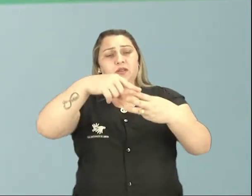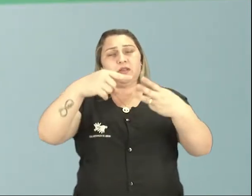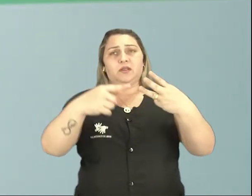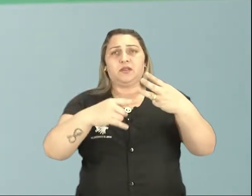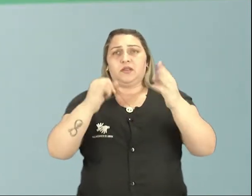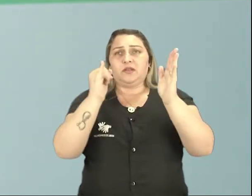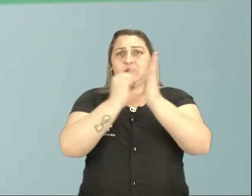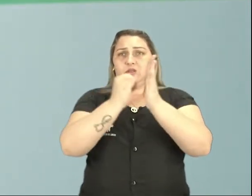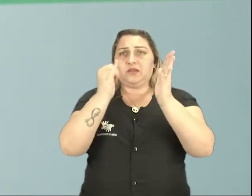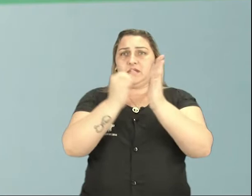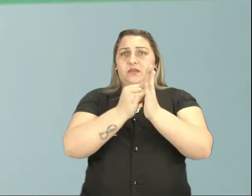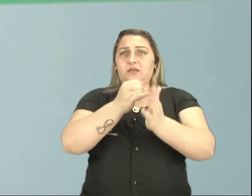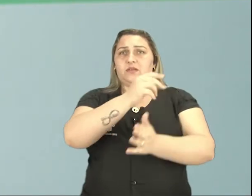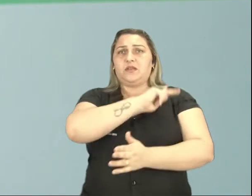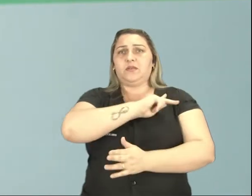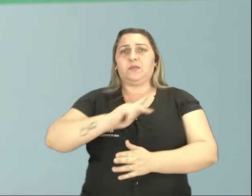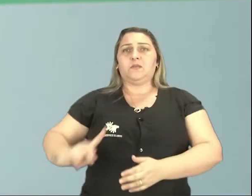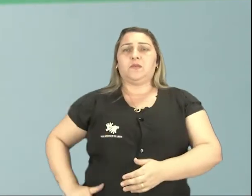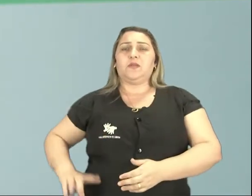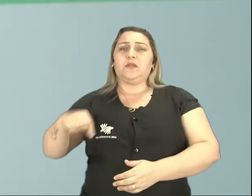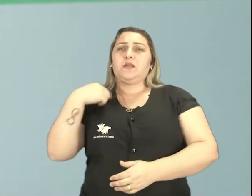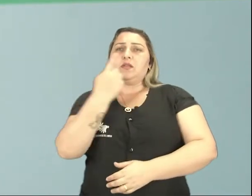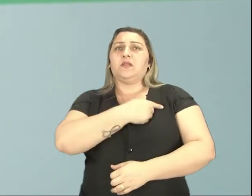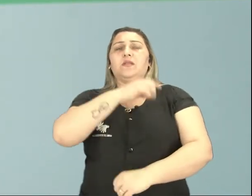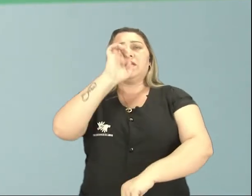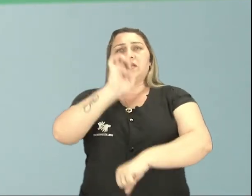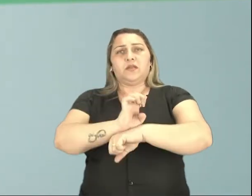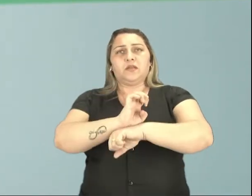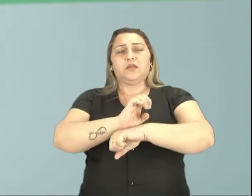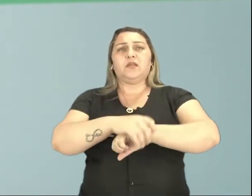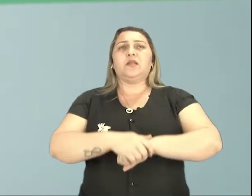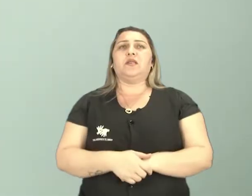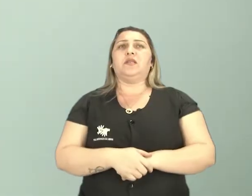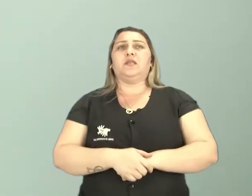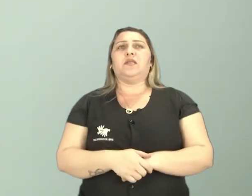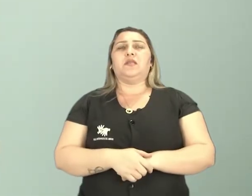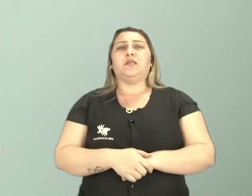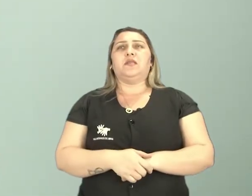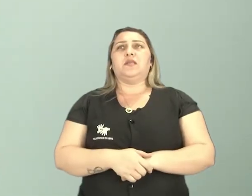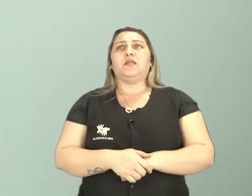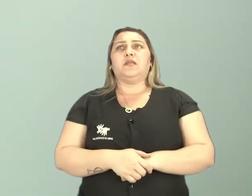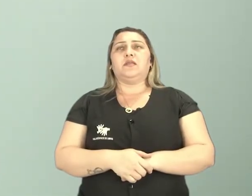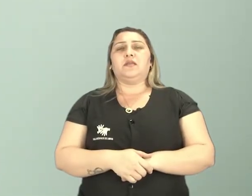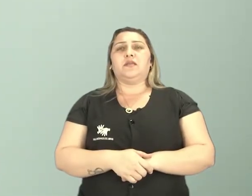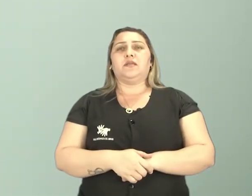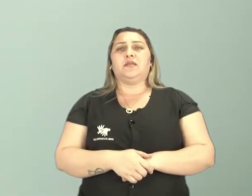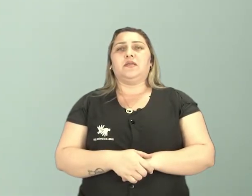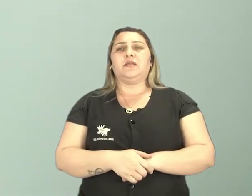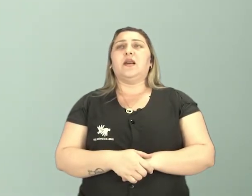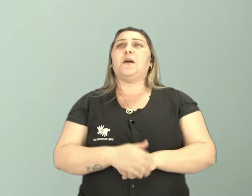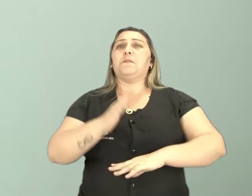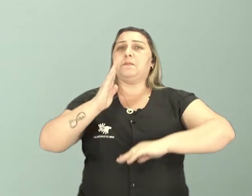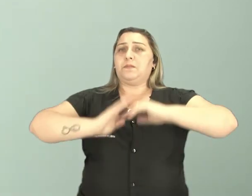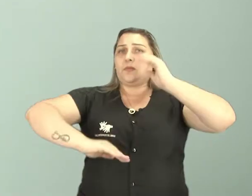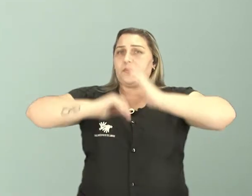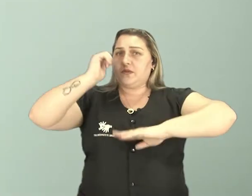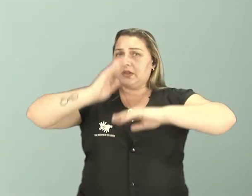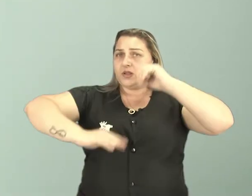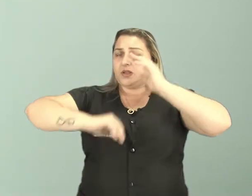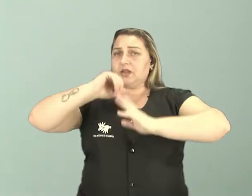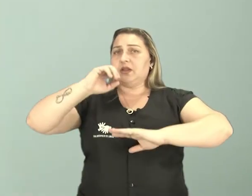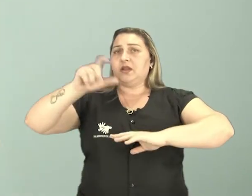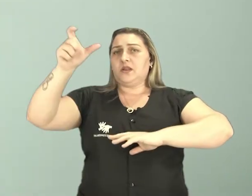instituições públicas do nosso estado que, de uma certa forma, fomentam a profissão do músico,